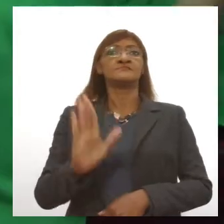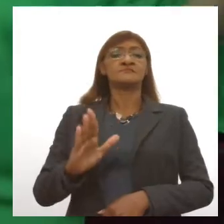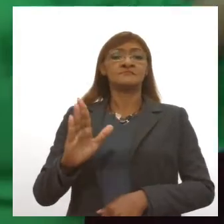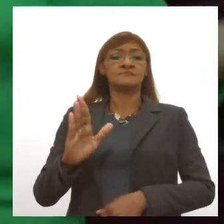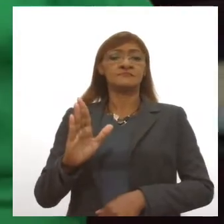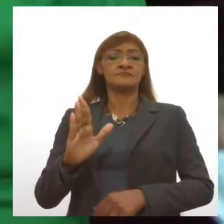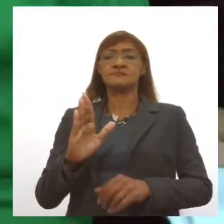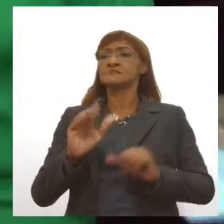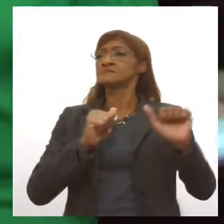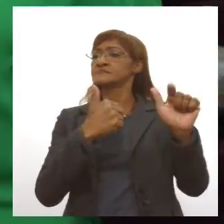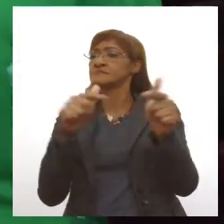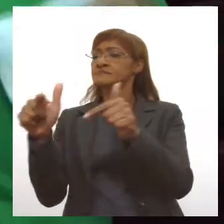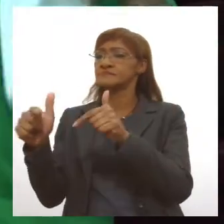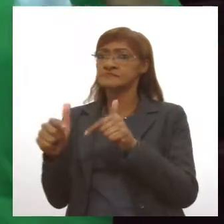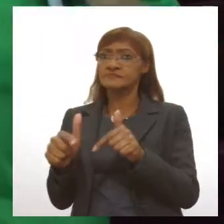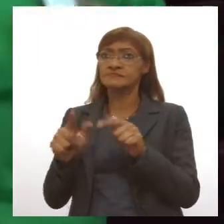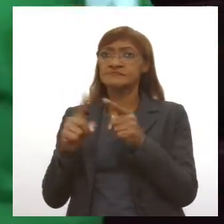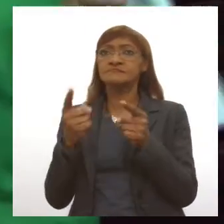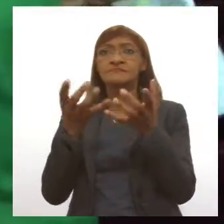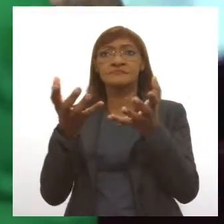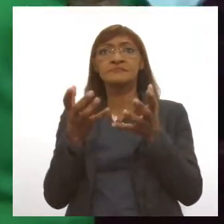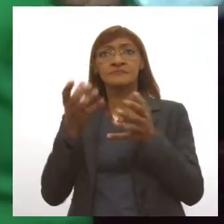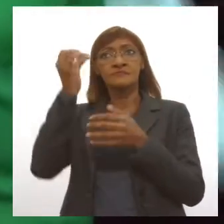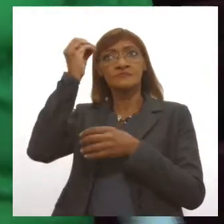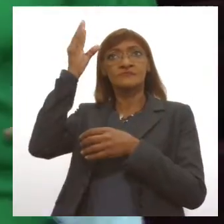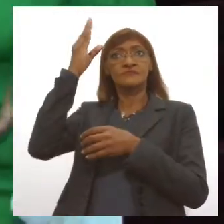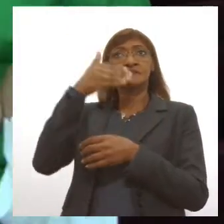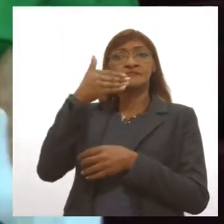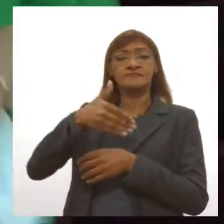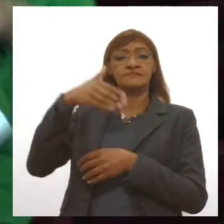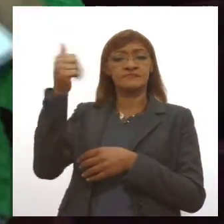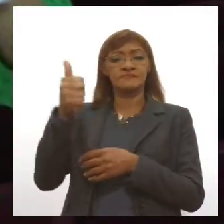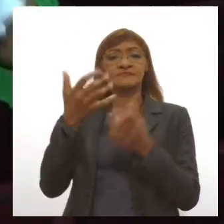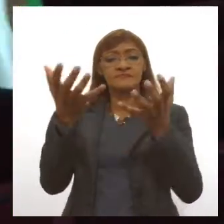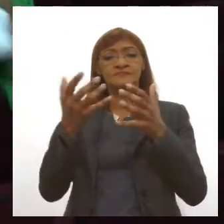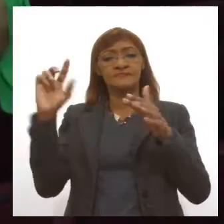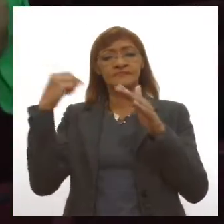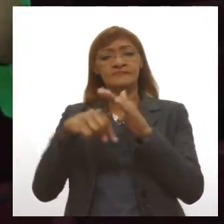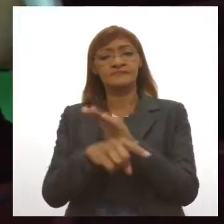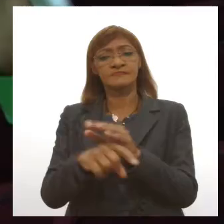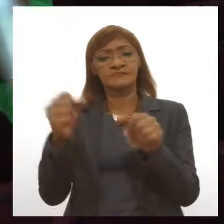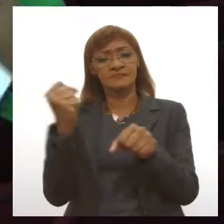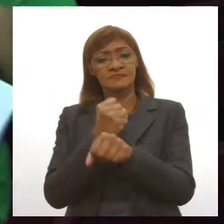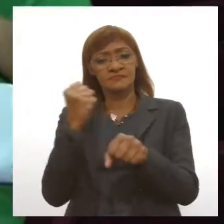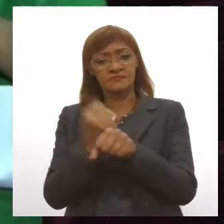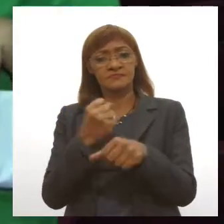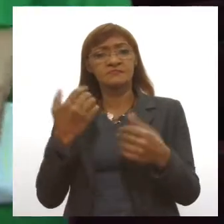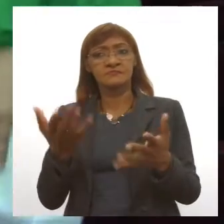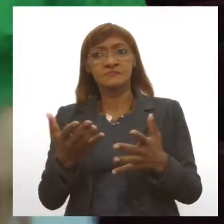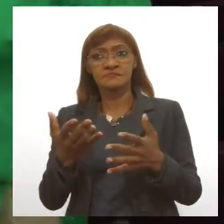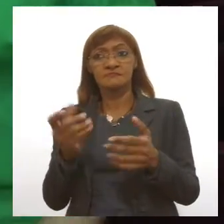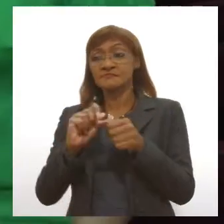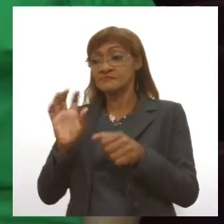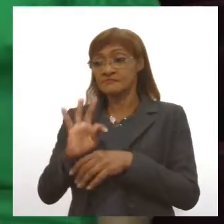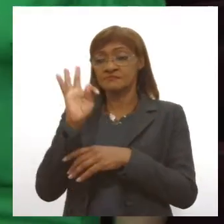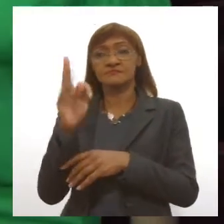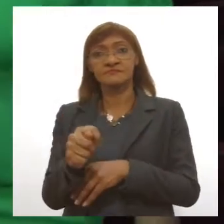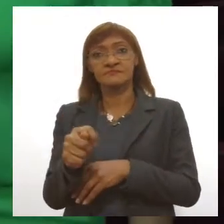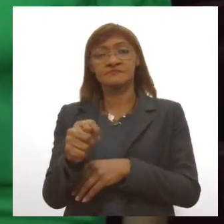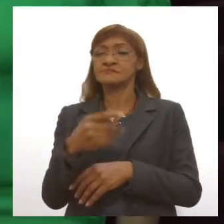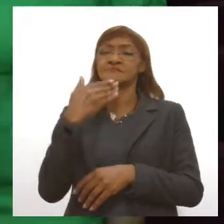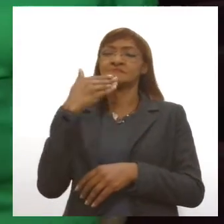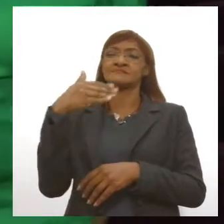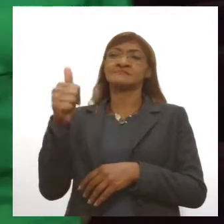mas querem ampliar o seu quadro, querem ter foco realmente na construção civil, para ser aquele que um faz tudo. Não tem coisa melhor.